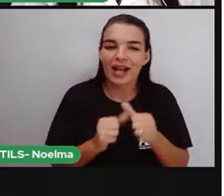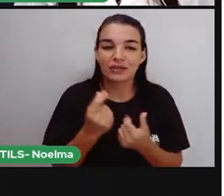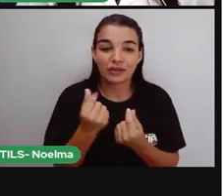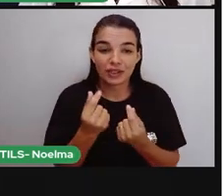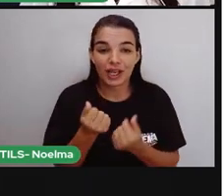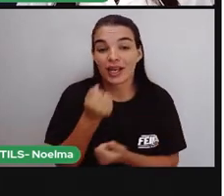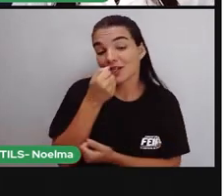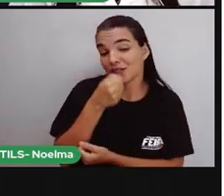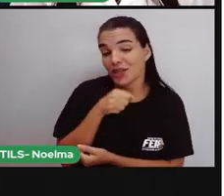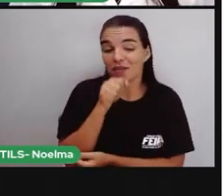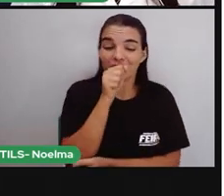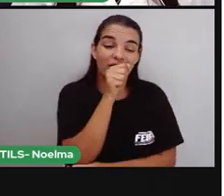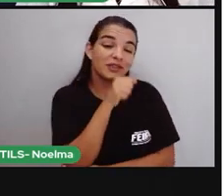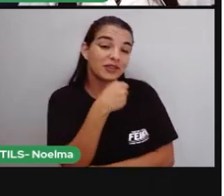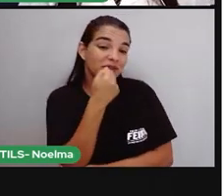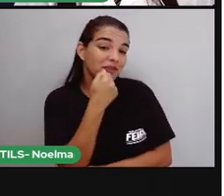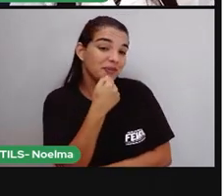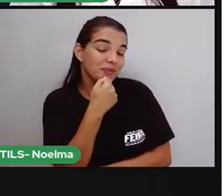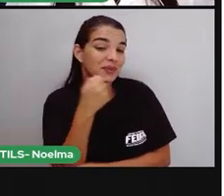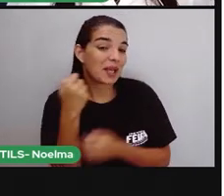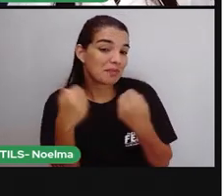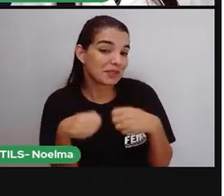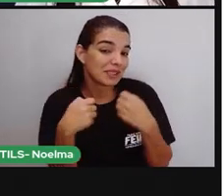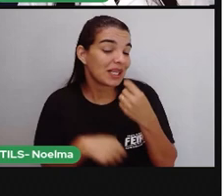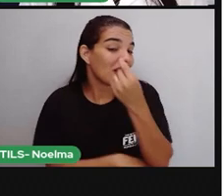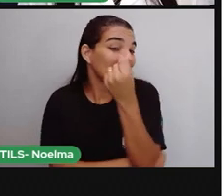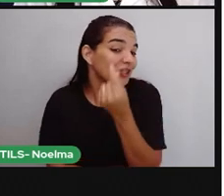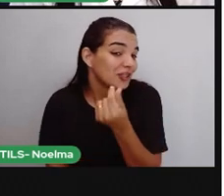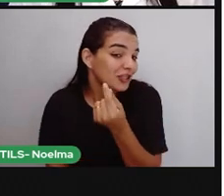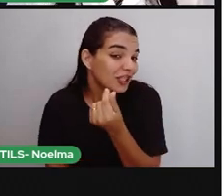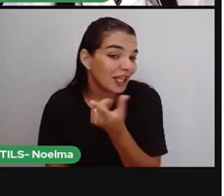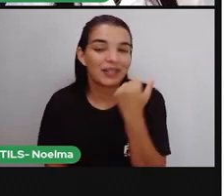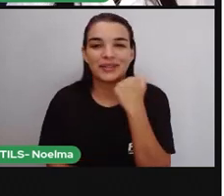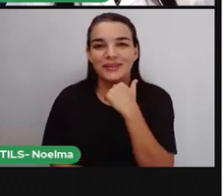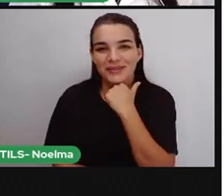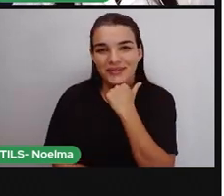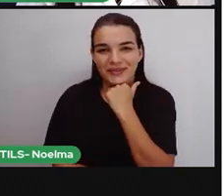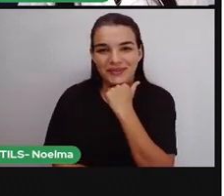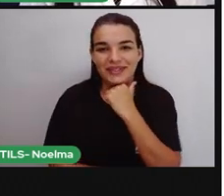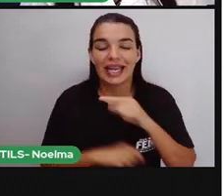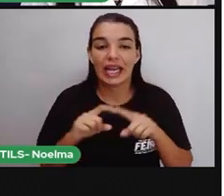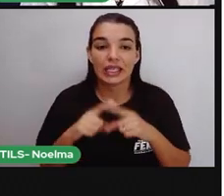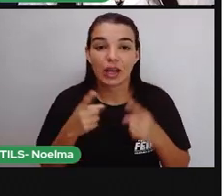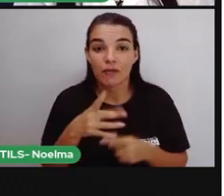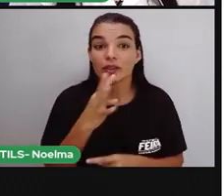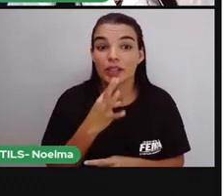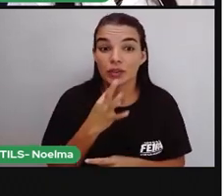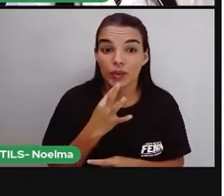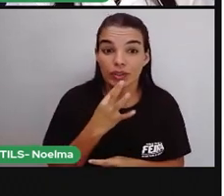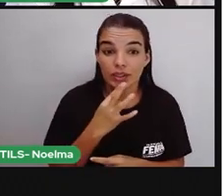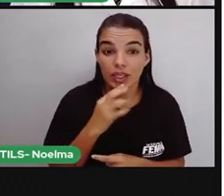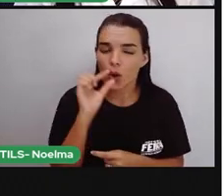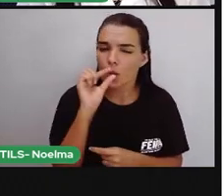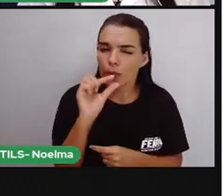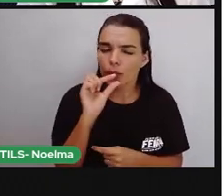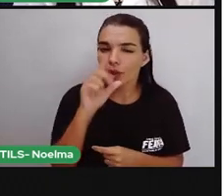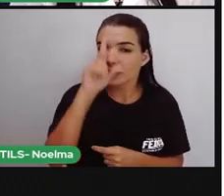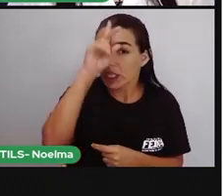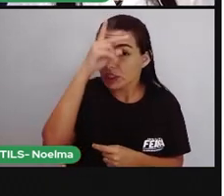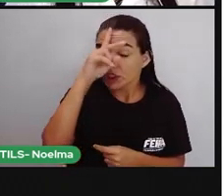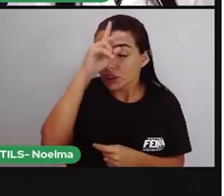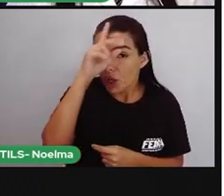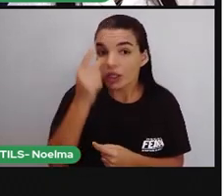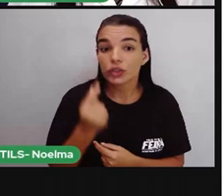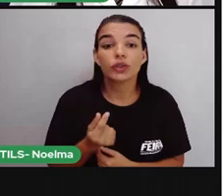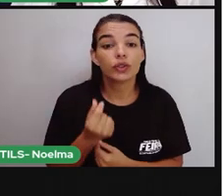o sorvete. Mas para tomar o sorvete, eles precisariam de quê? De dinheiro. Vocês conheceram agora um pouquinho da história